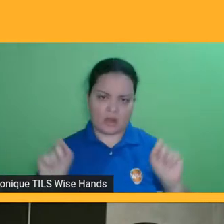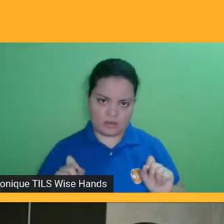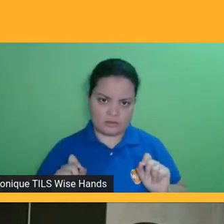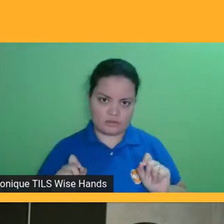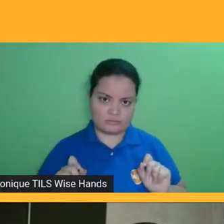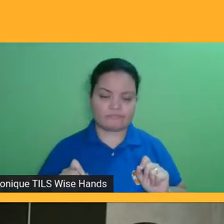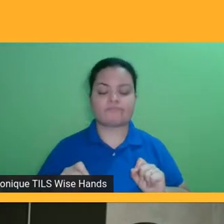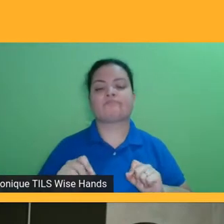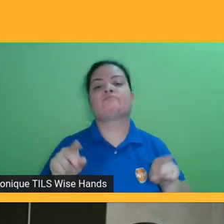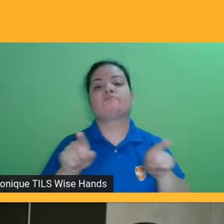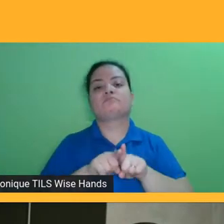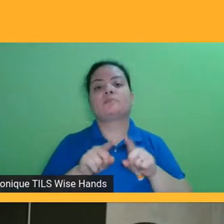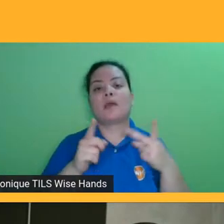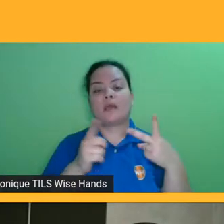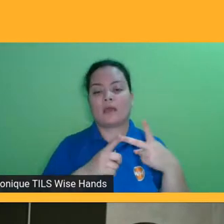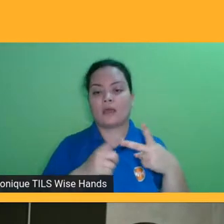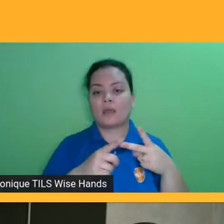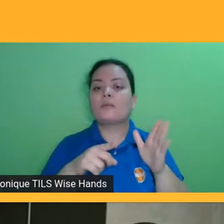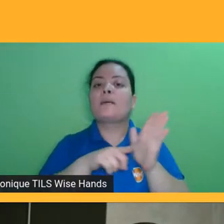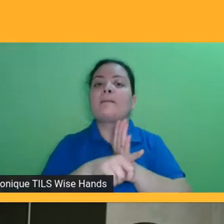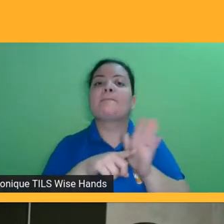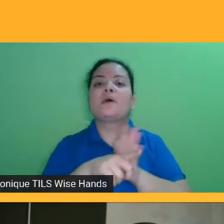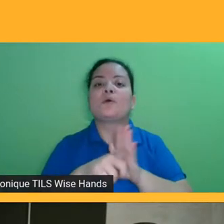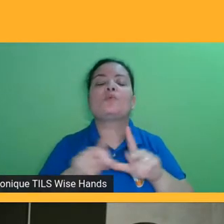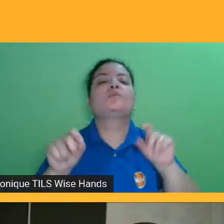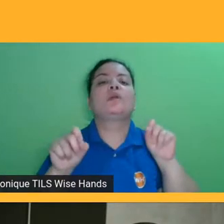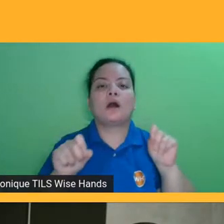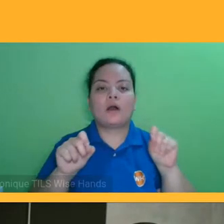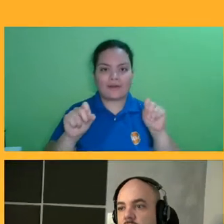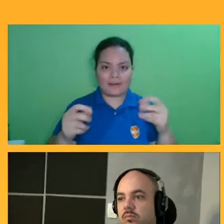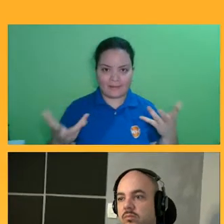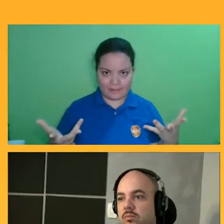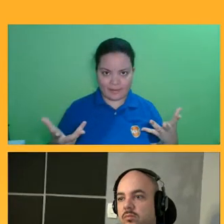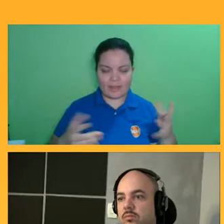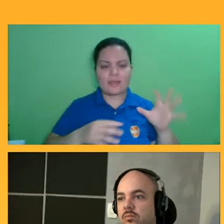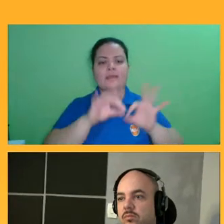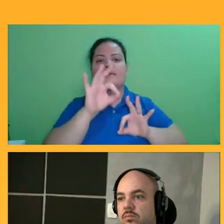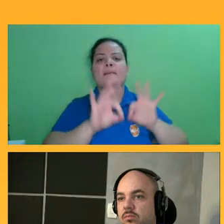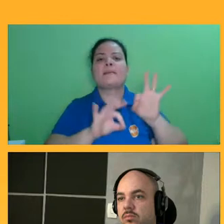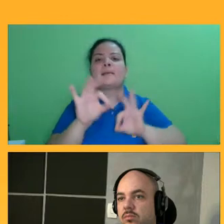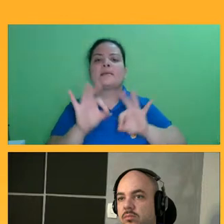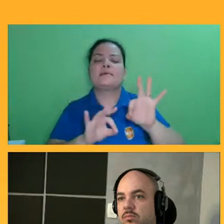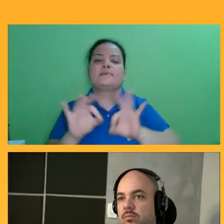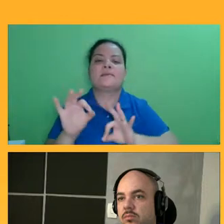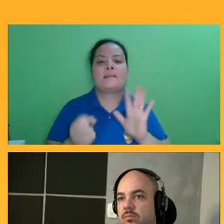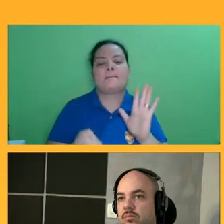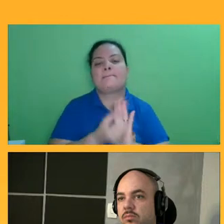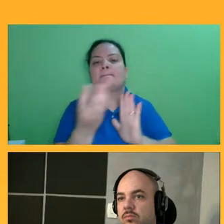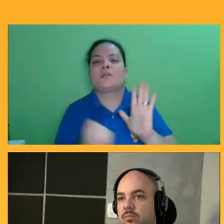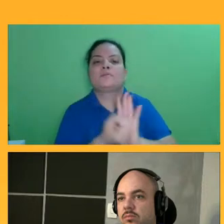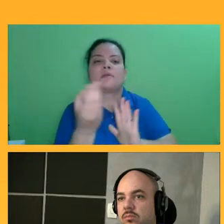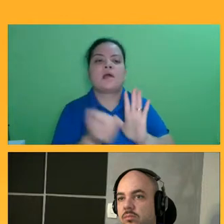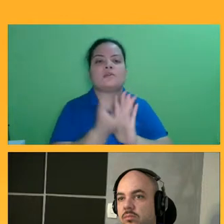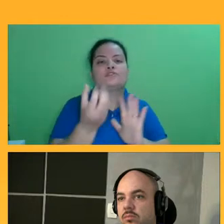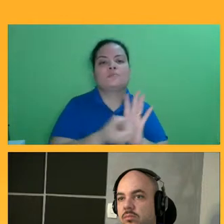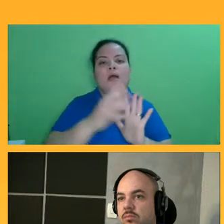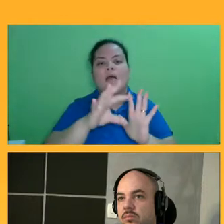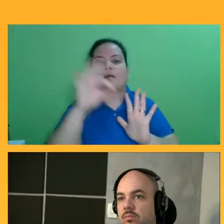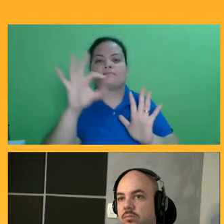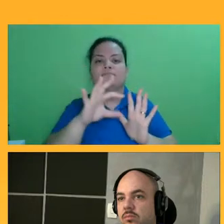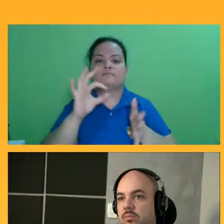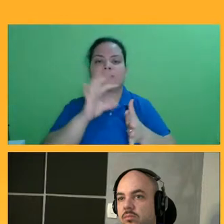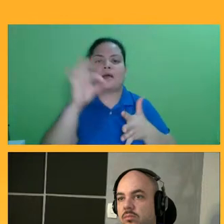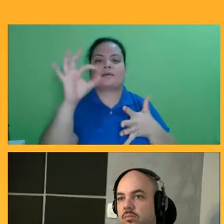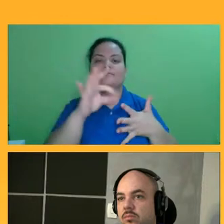da Arlete, Taboada, ela pergunta exatamente isso, como que é o processo de seleção de contos, séries, etc., para publicação em áudio?